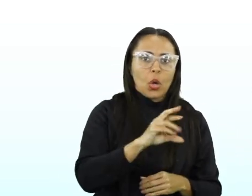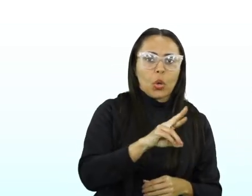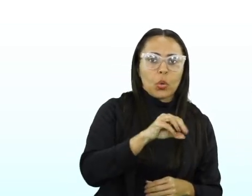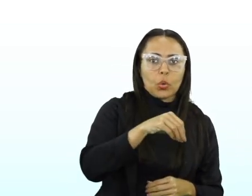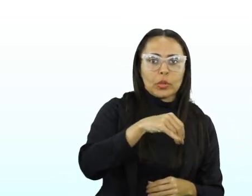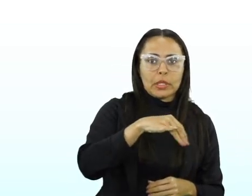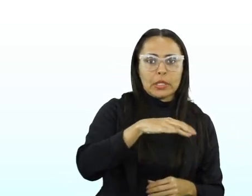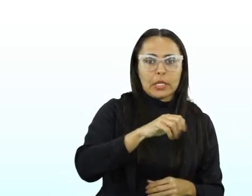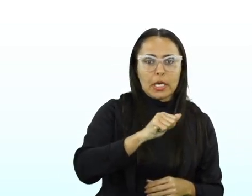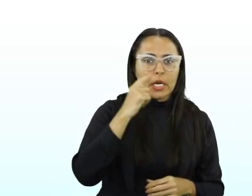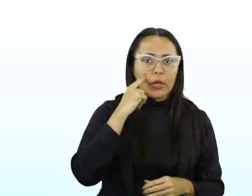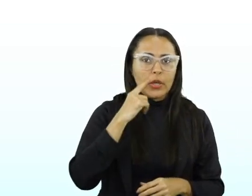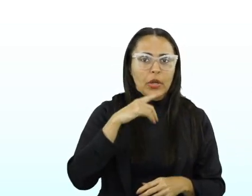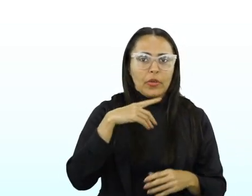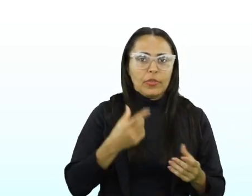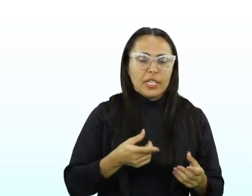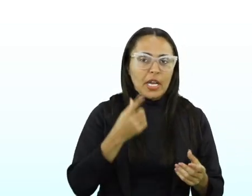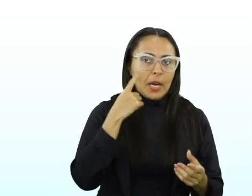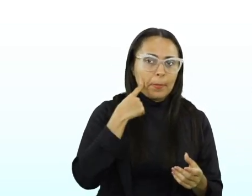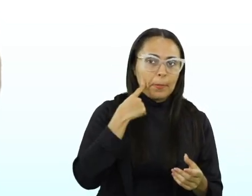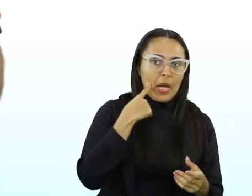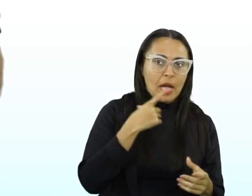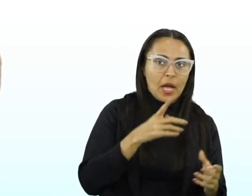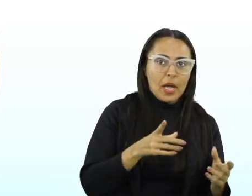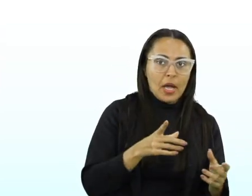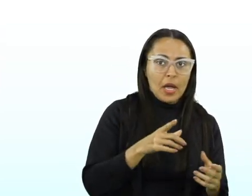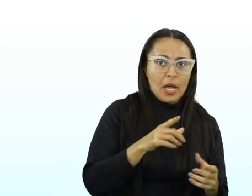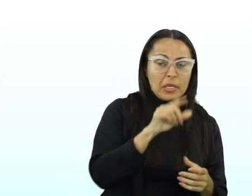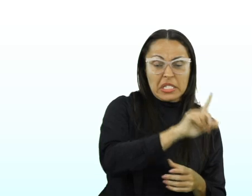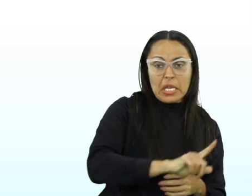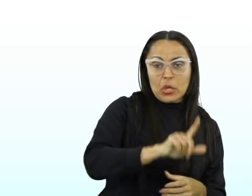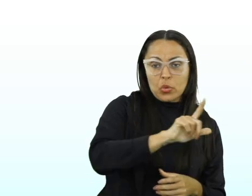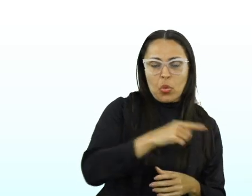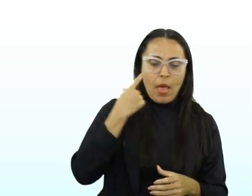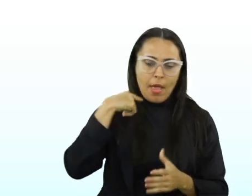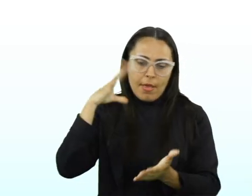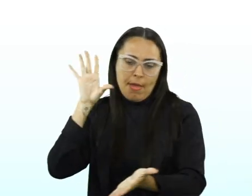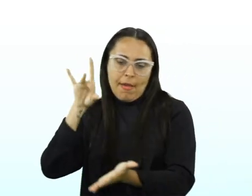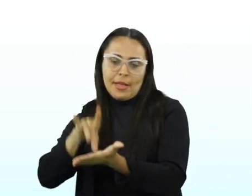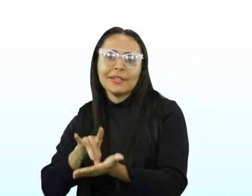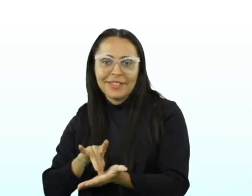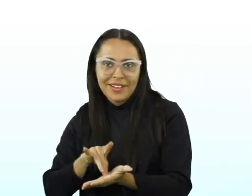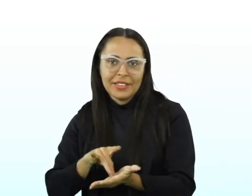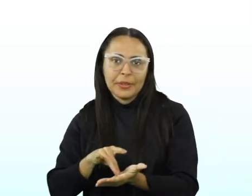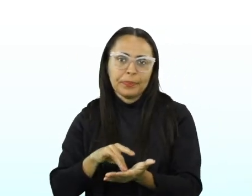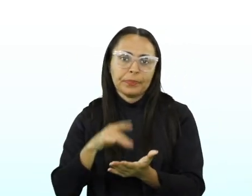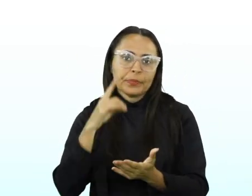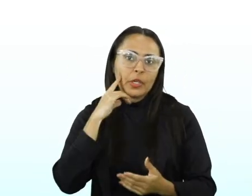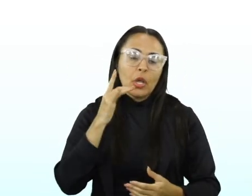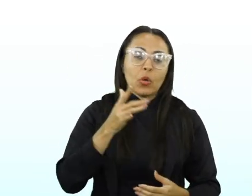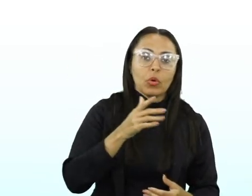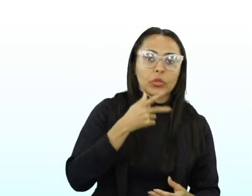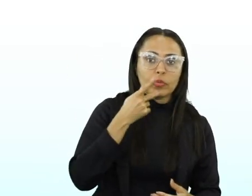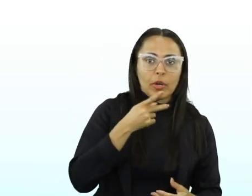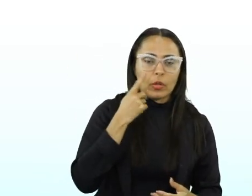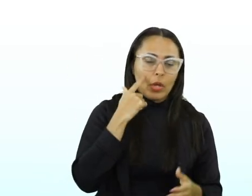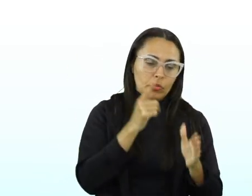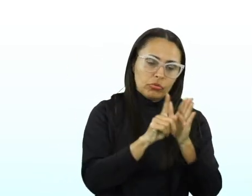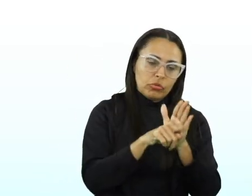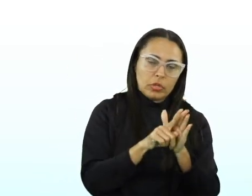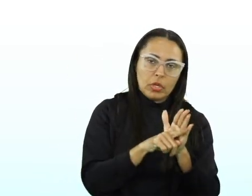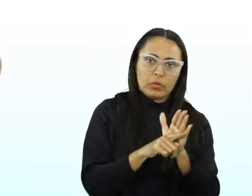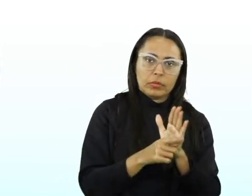fica entre a ficção e a realidade, tá? Então, a crônica narrativa, crônica, quando eu falo crônica, é o gênero